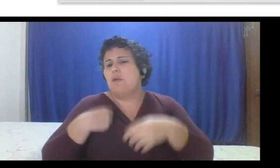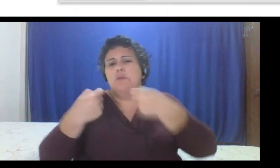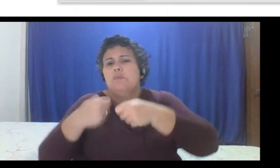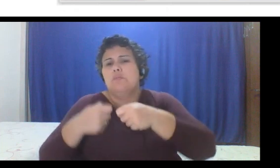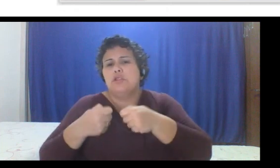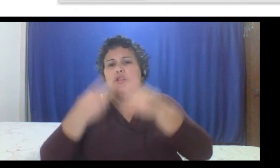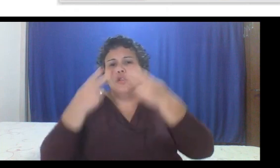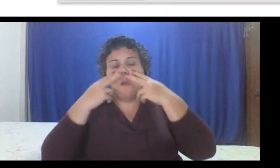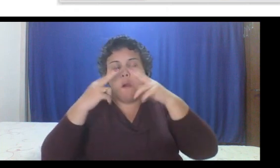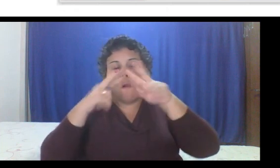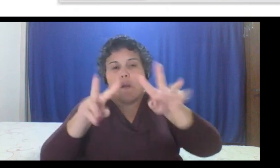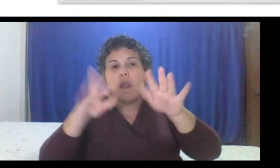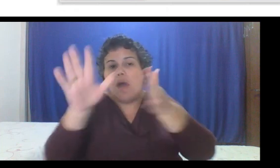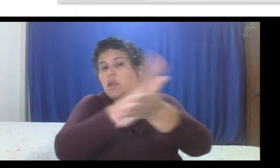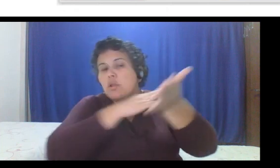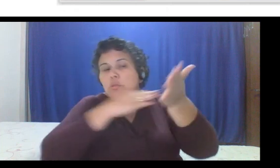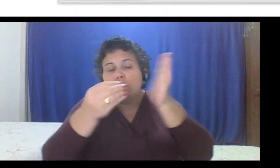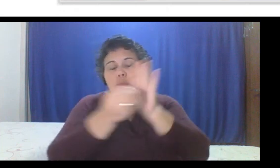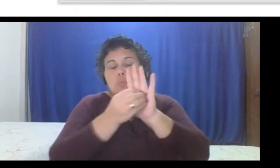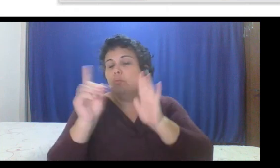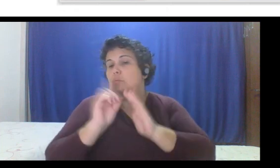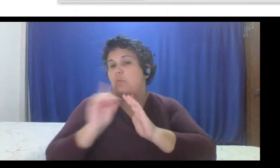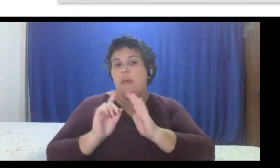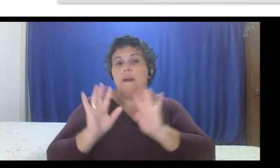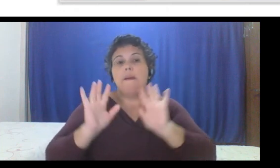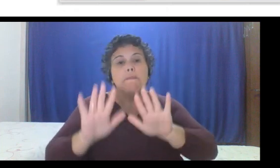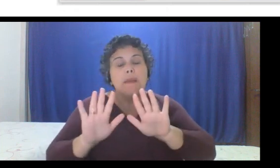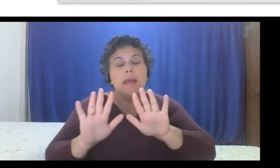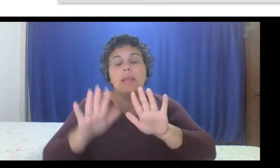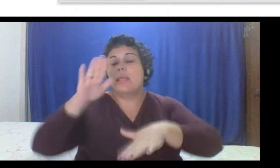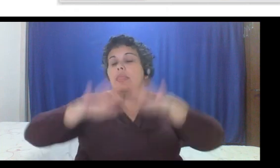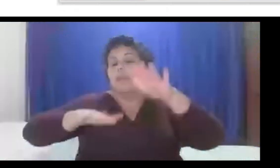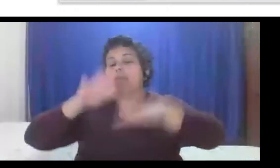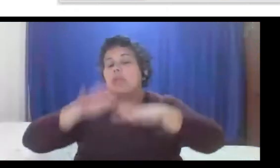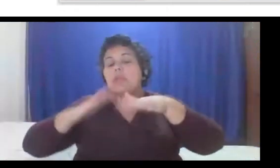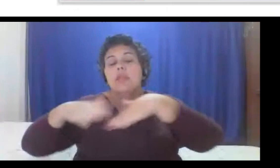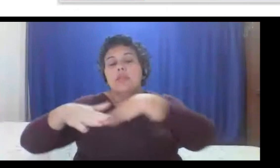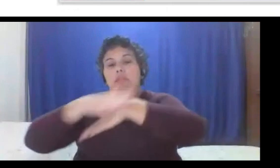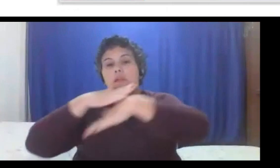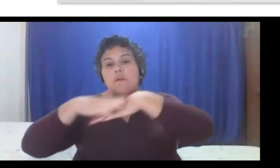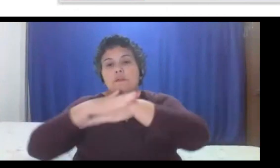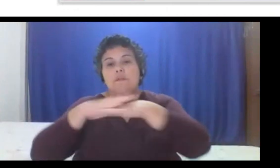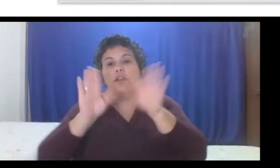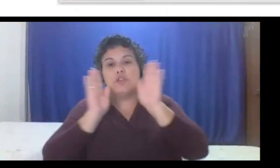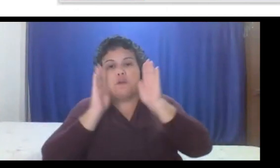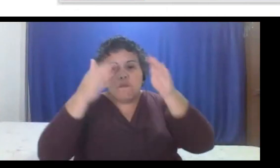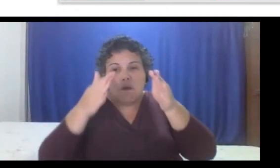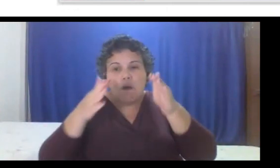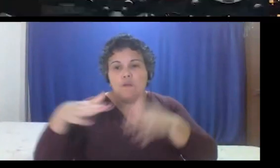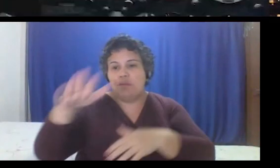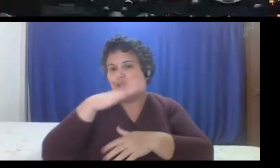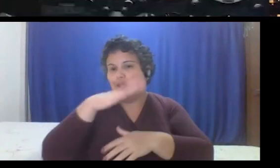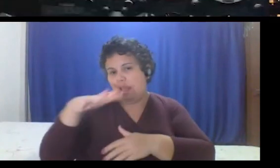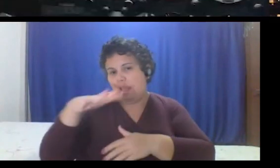dependendo da conversa a gente foca em uma área ou algumas áreas que façam sentido.